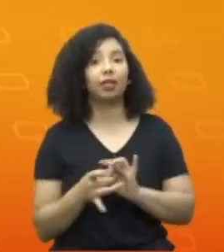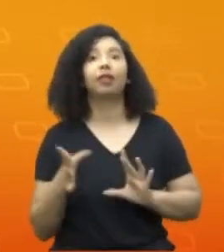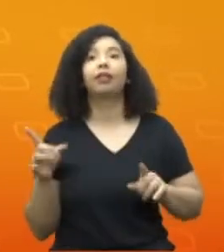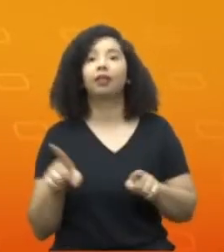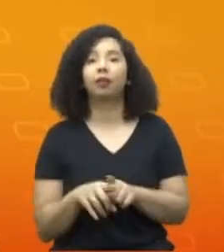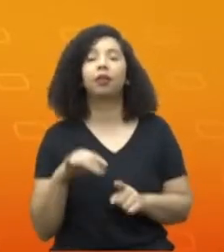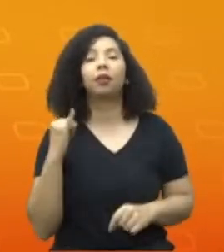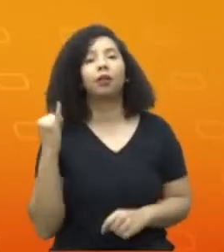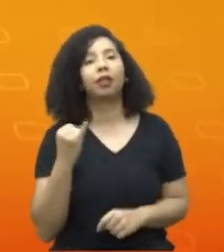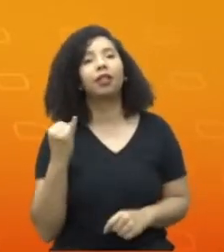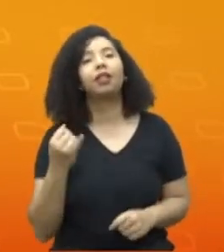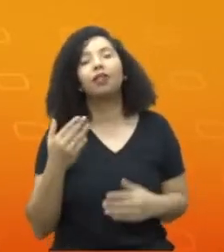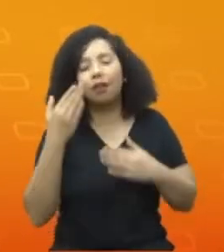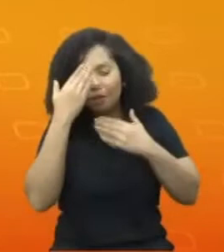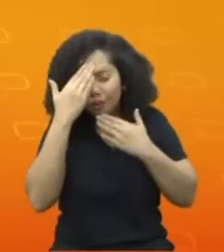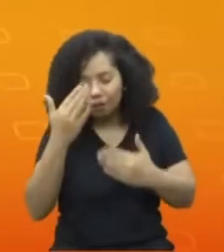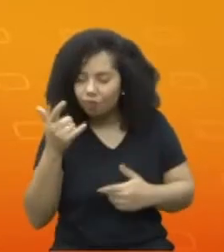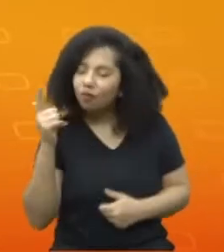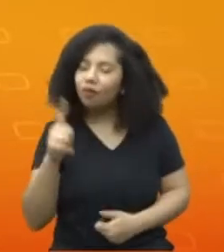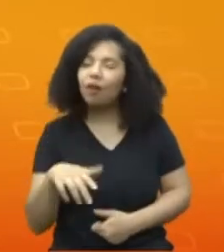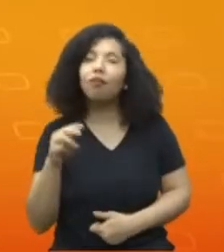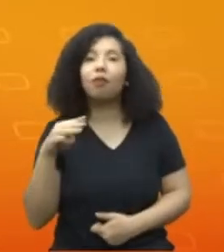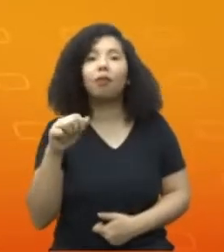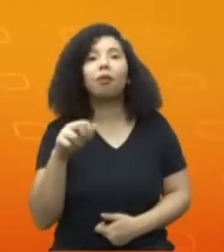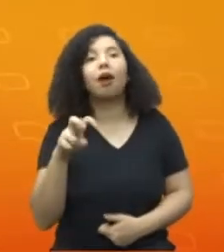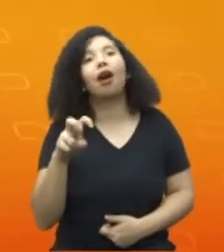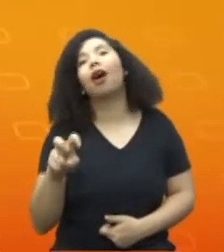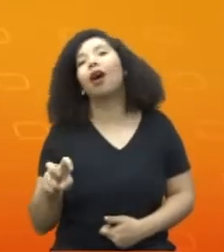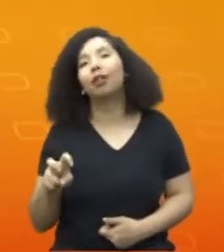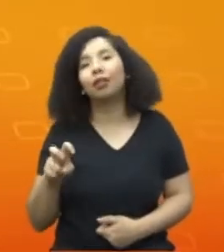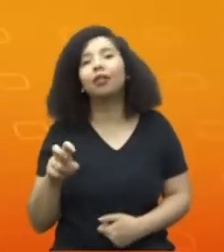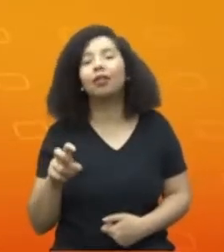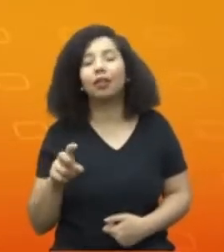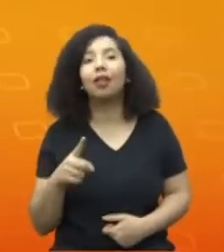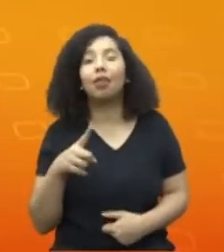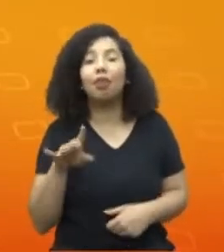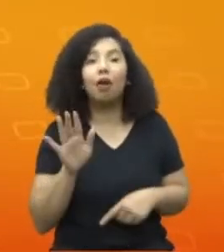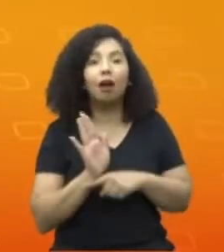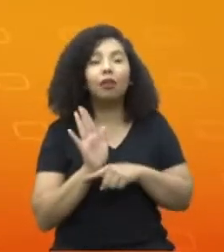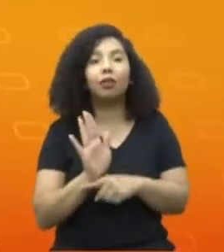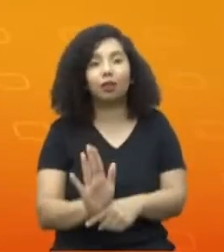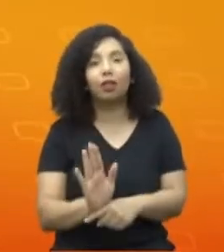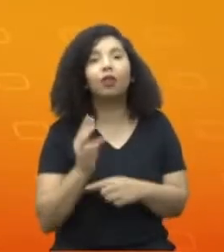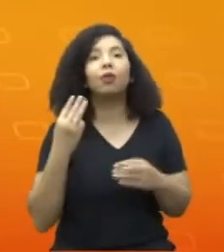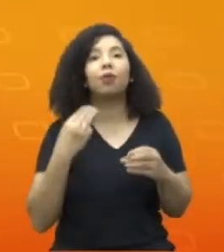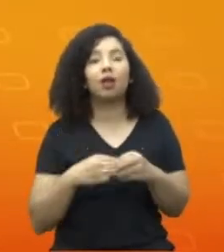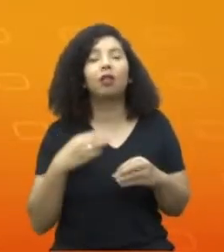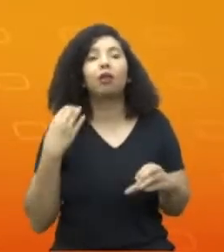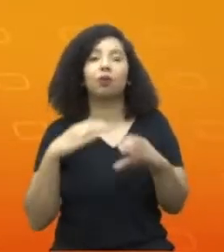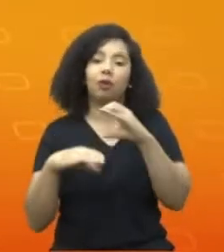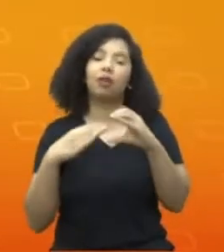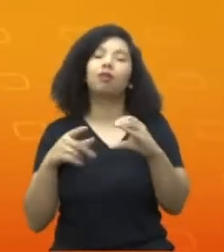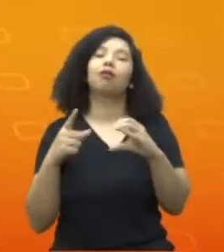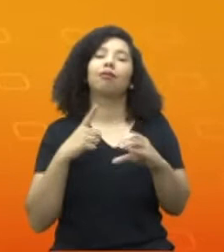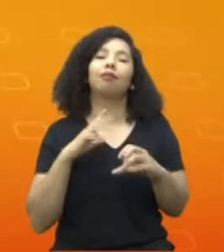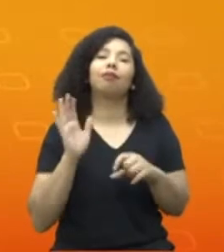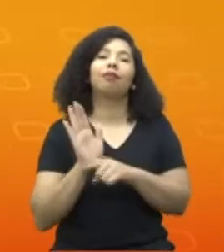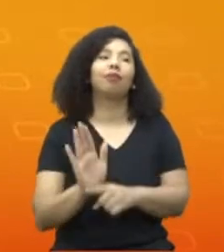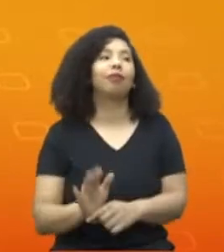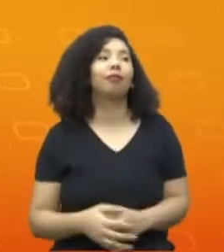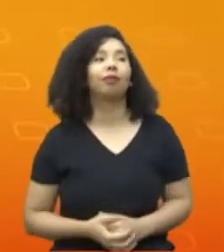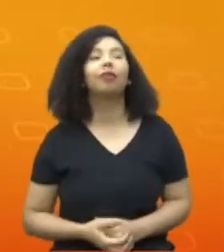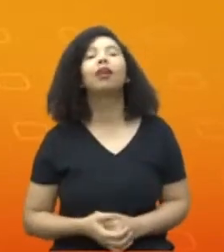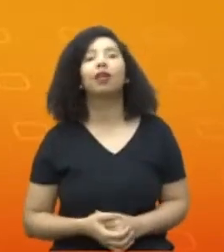E agradecer ao Max, mais uma vez, o apoio que o Ministério das Comunicações tem por. Muito